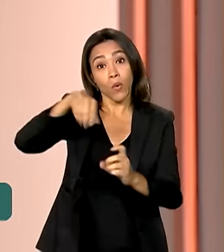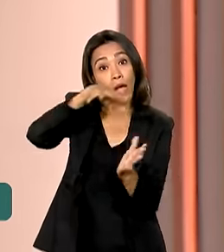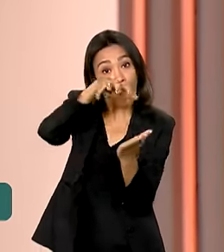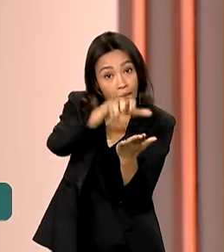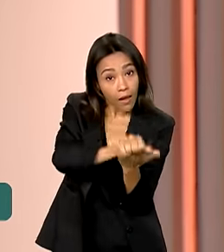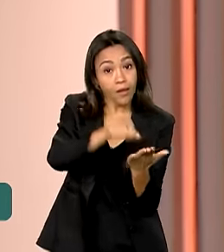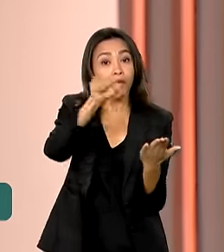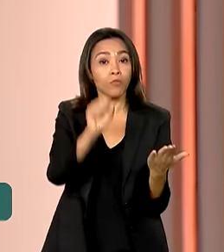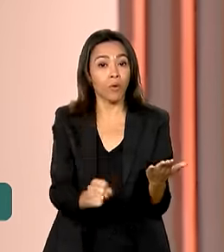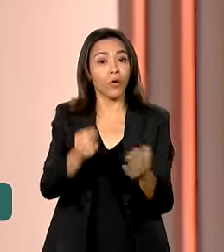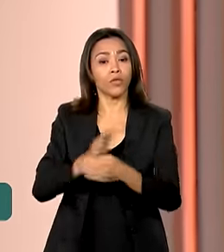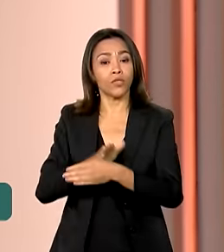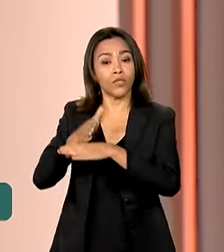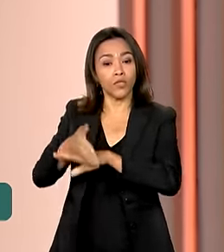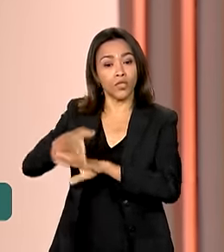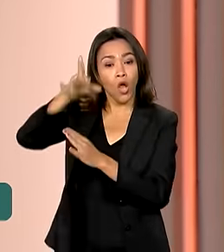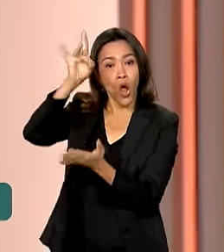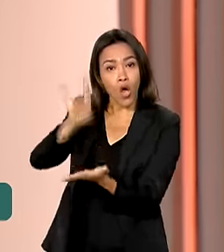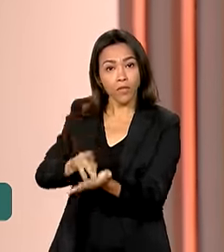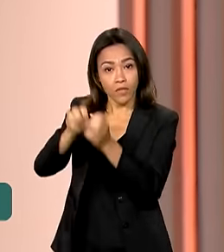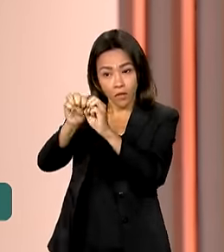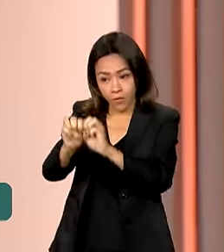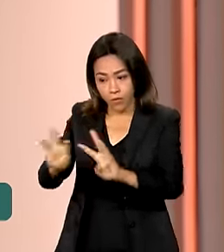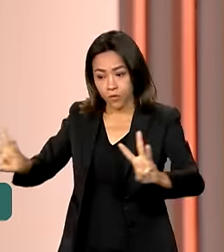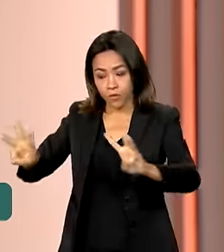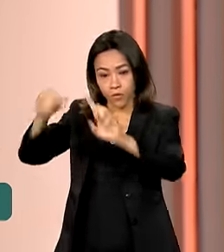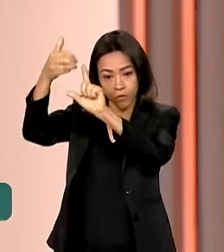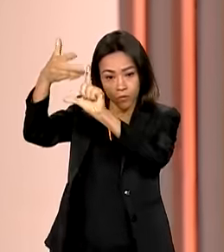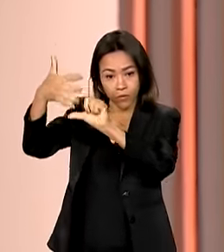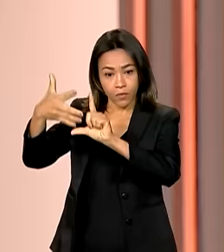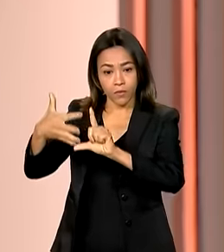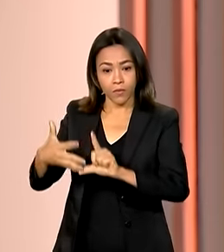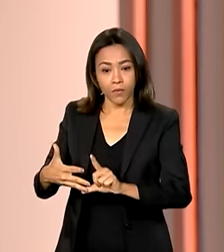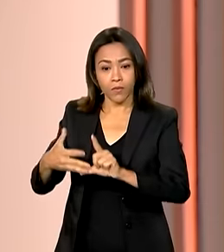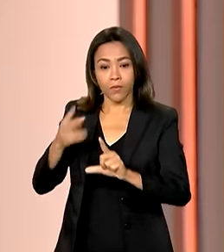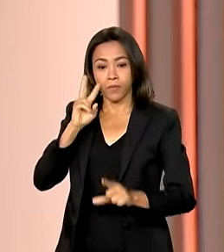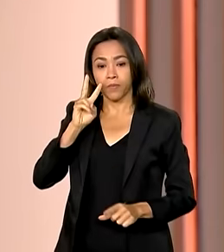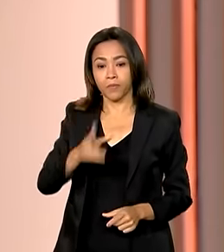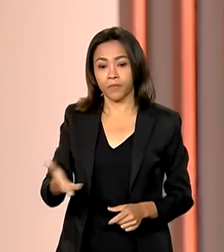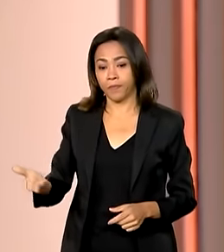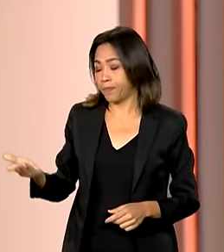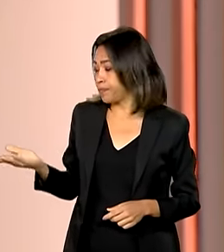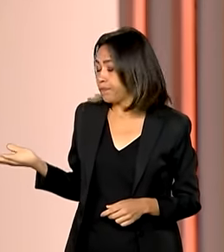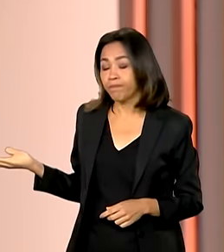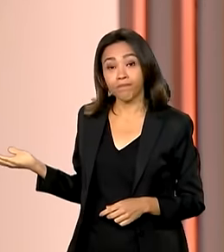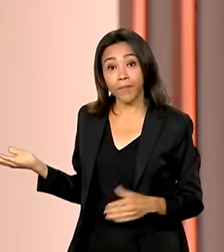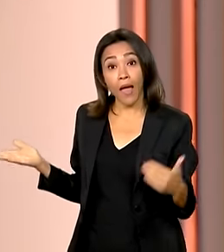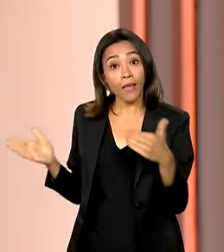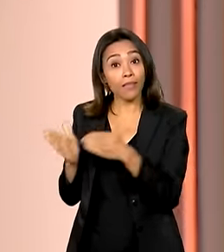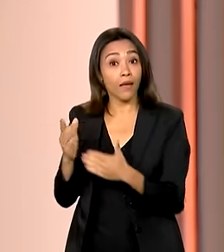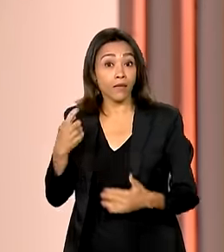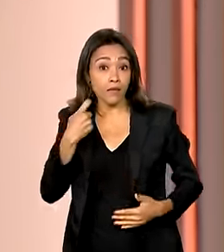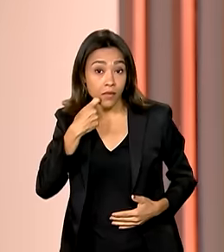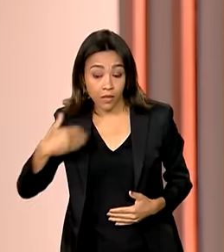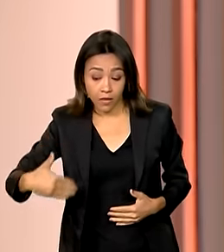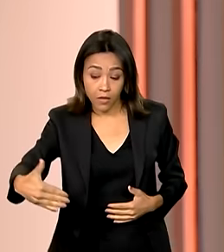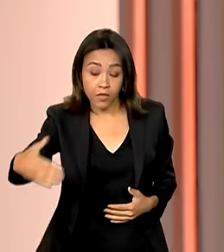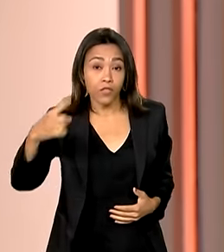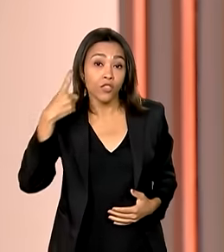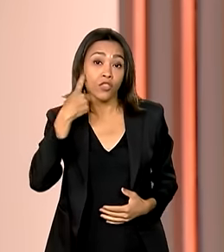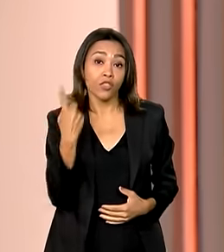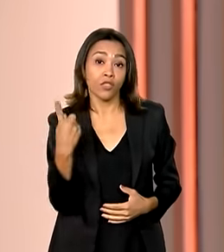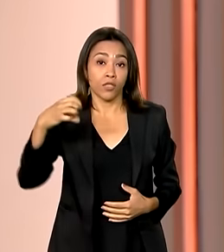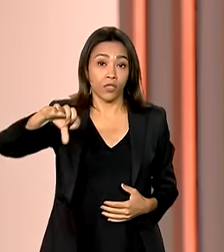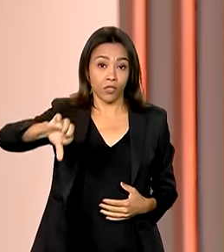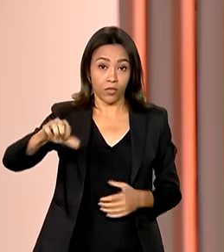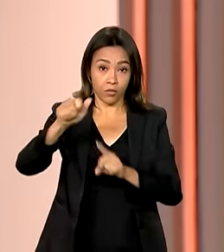ser feito na página oficial do programa, maismedicos.gov.br, até sexta-feira, 19 de julho.